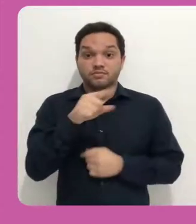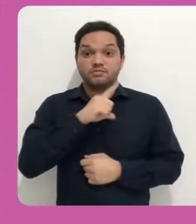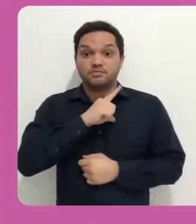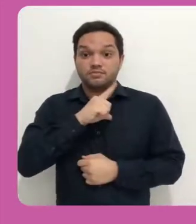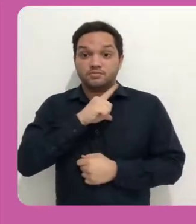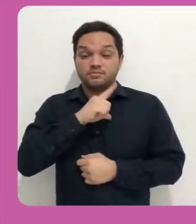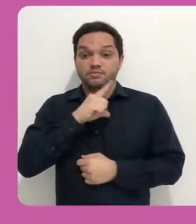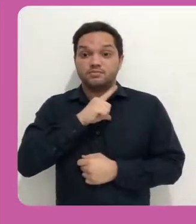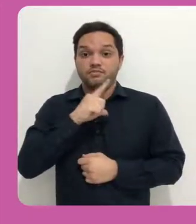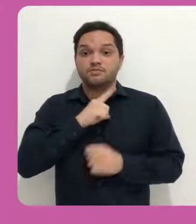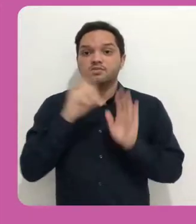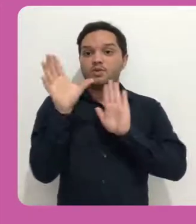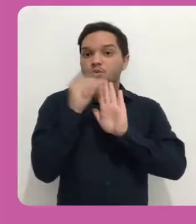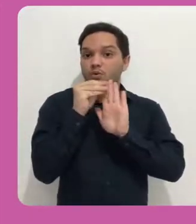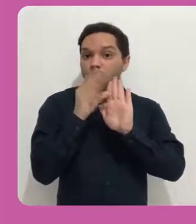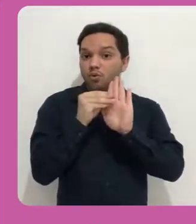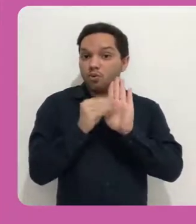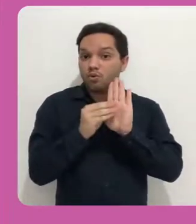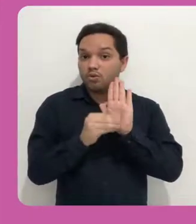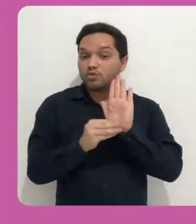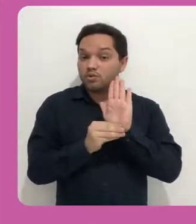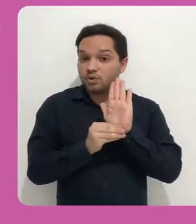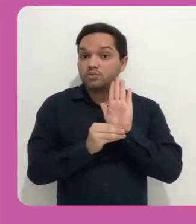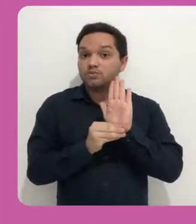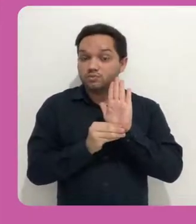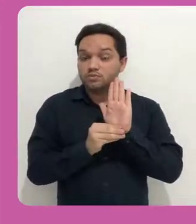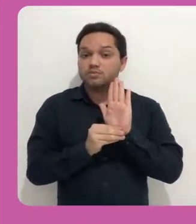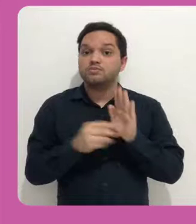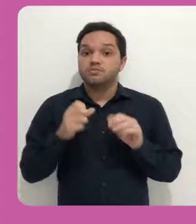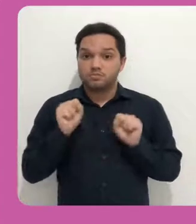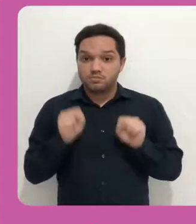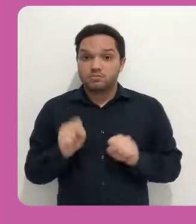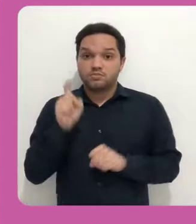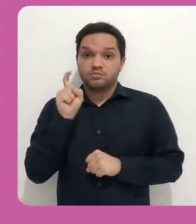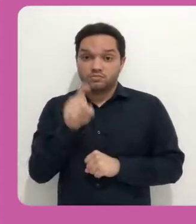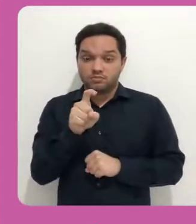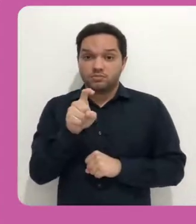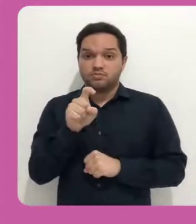clicar em adicionar um conteúdo. Enviar um arquivo.